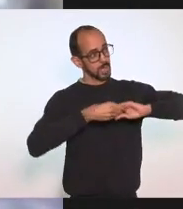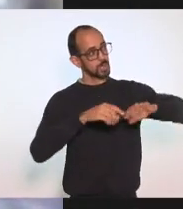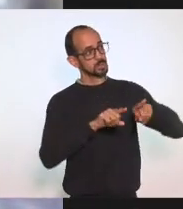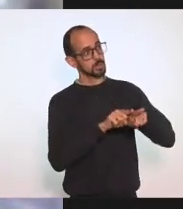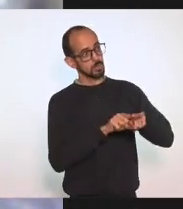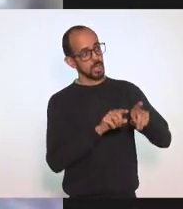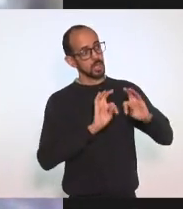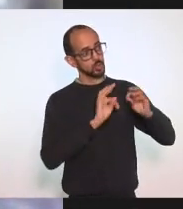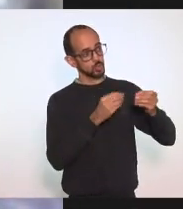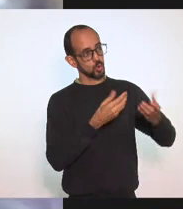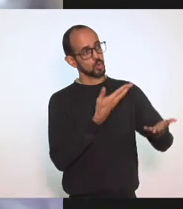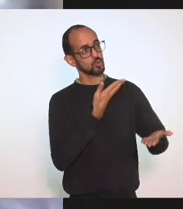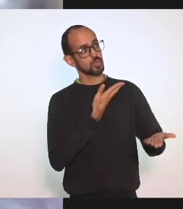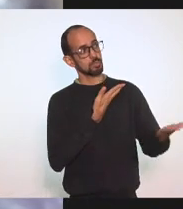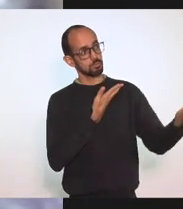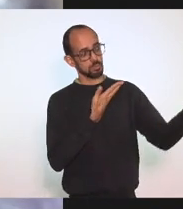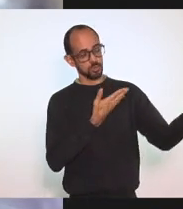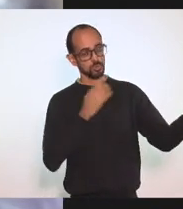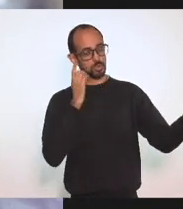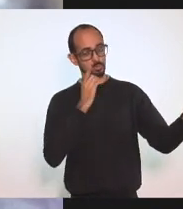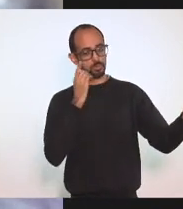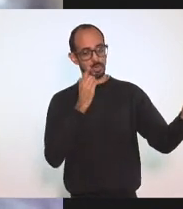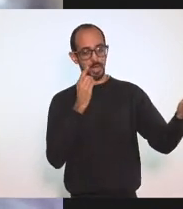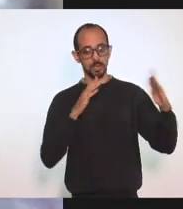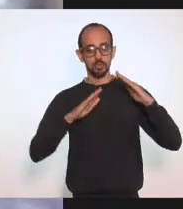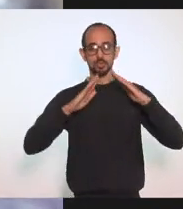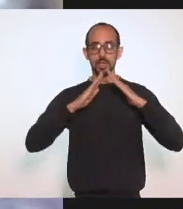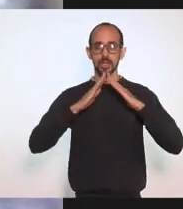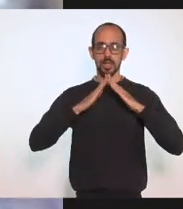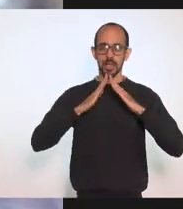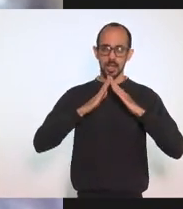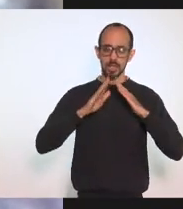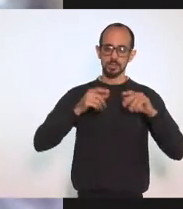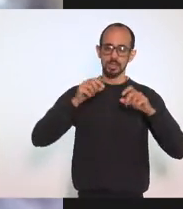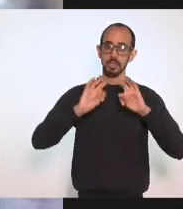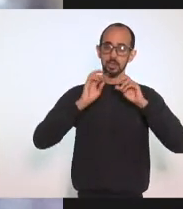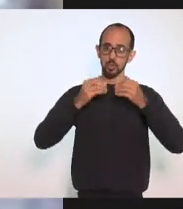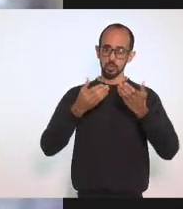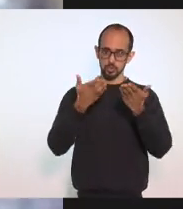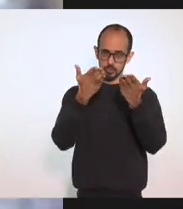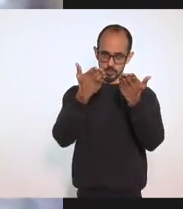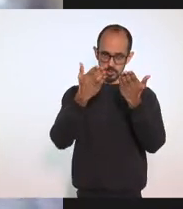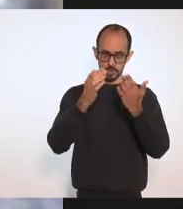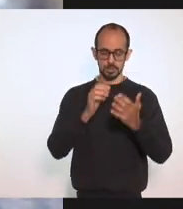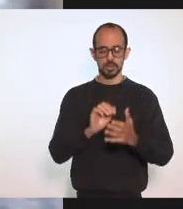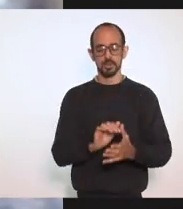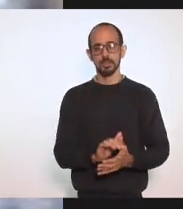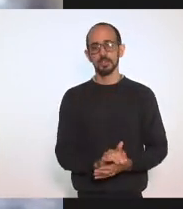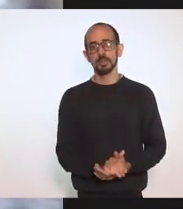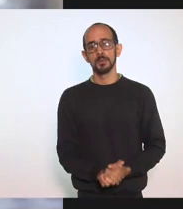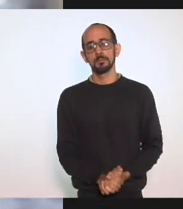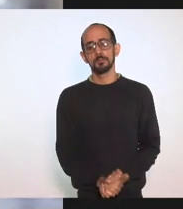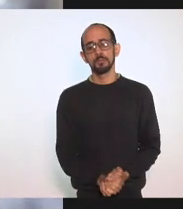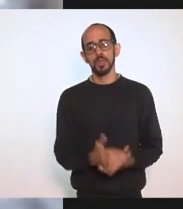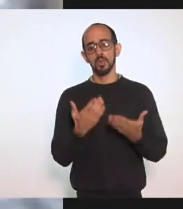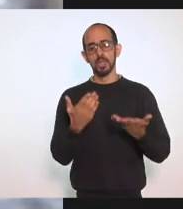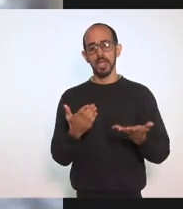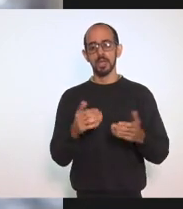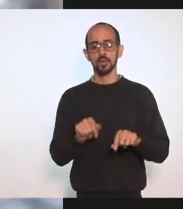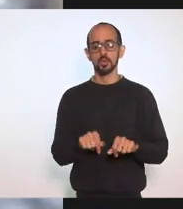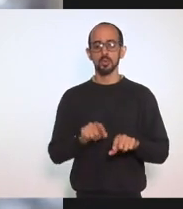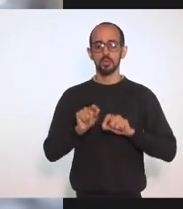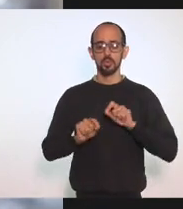queridos Colegas Deputados Da Lede E a todos Que nos assistem Olha Eu quero Me reportar O assunto Dos